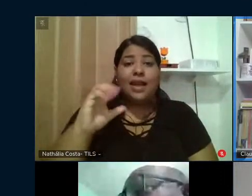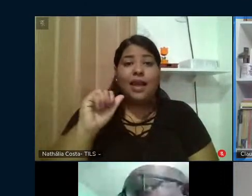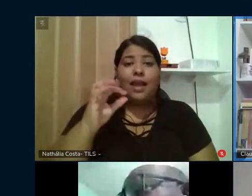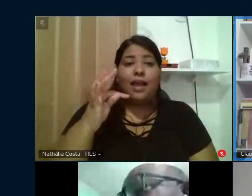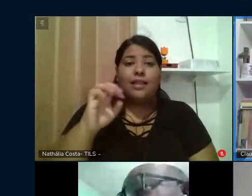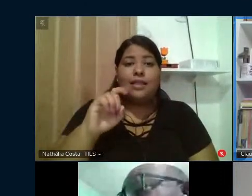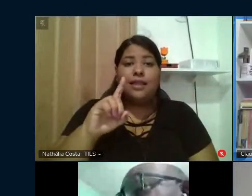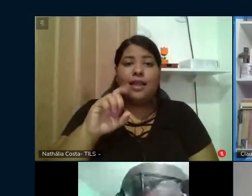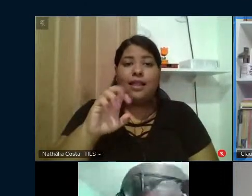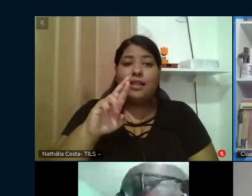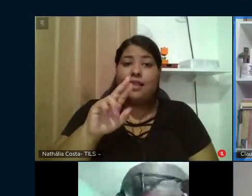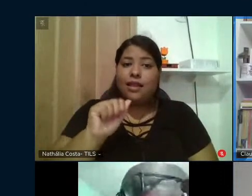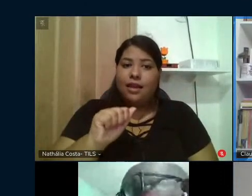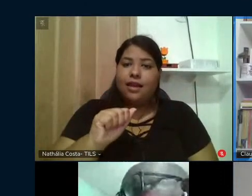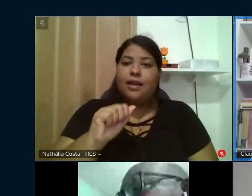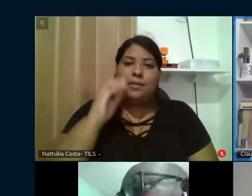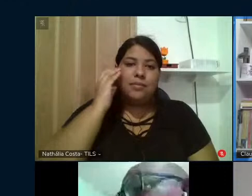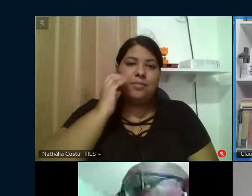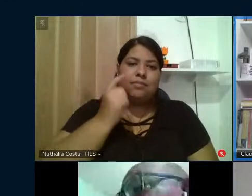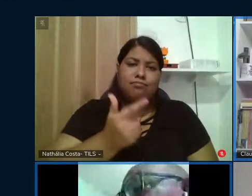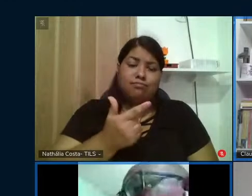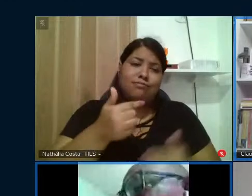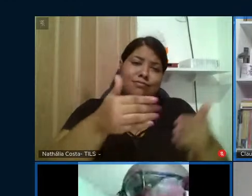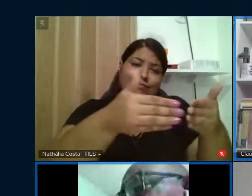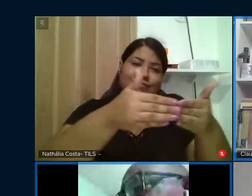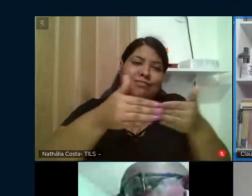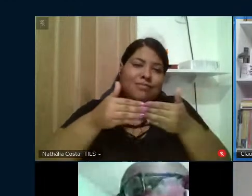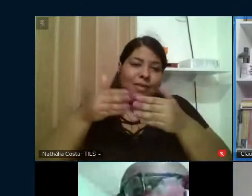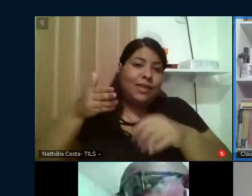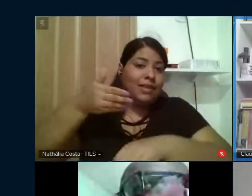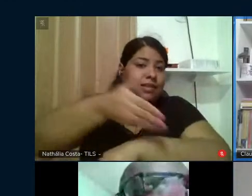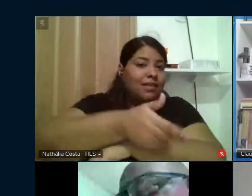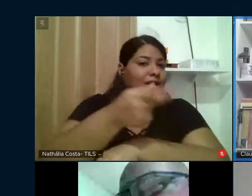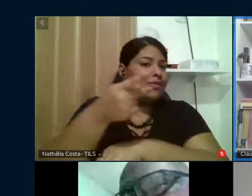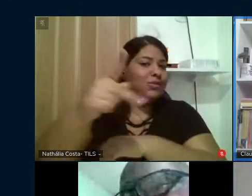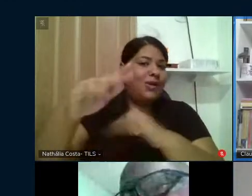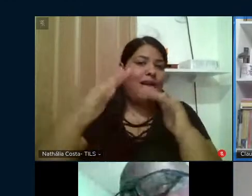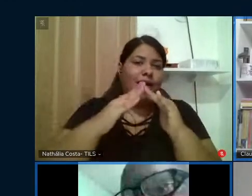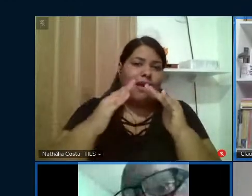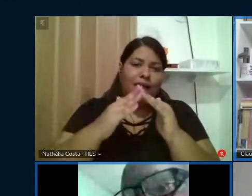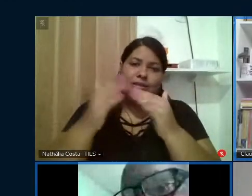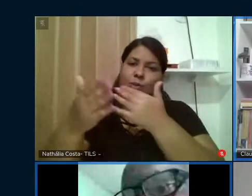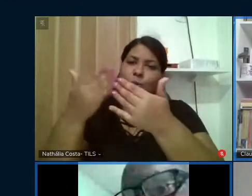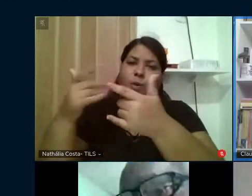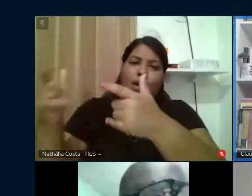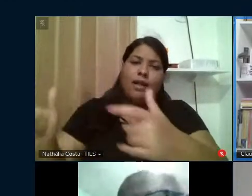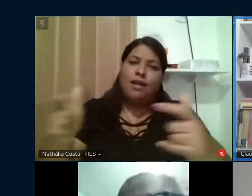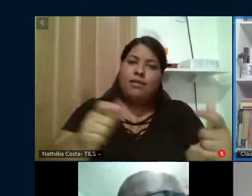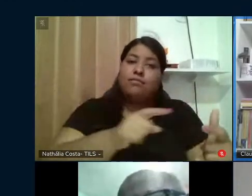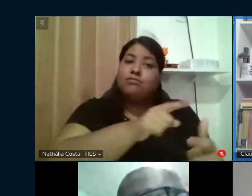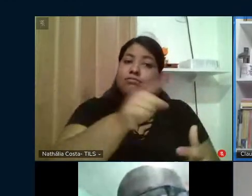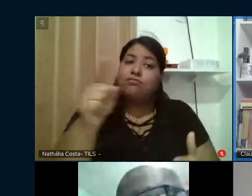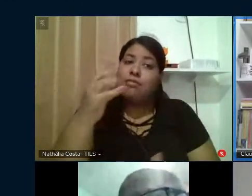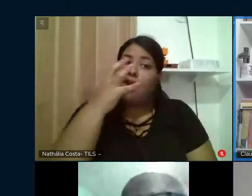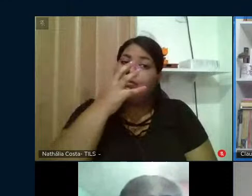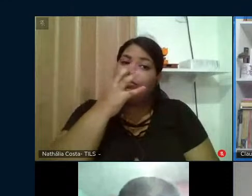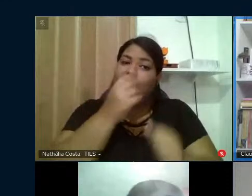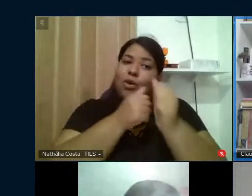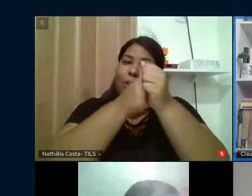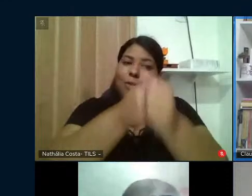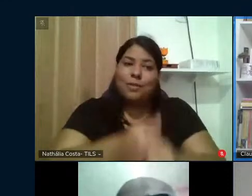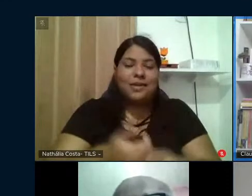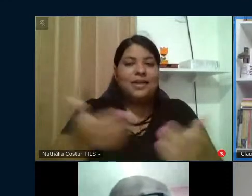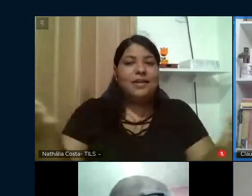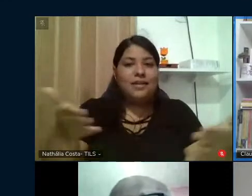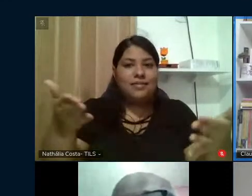UFPE, eu peço licença para entrar na sua casa ou em qualquer outro lugar onde você esteja nos acompanhando nesse momento e